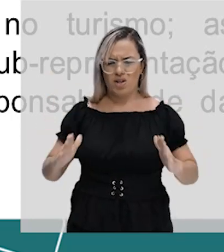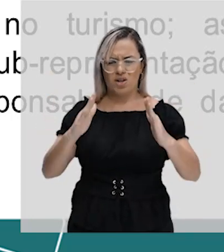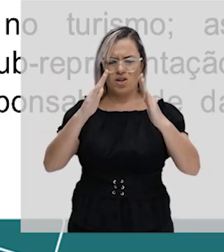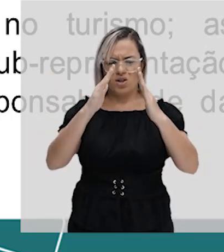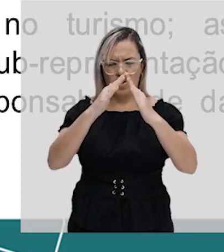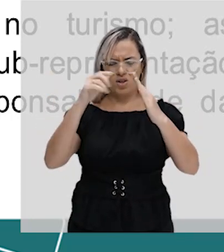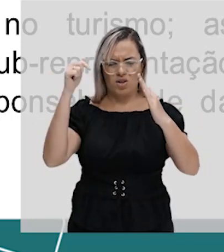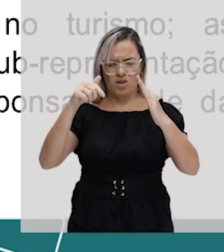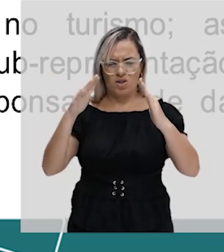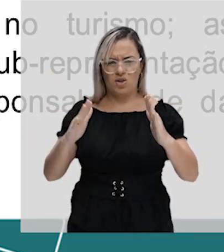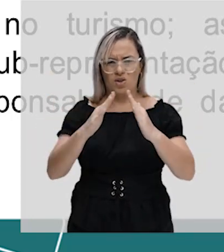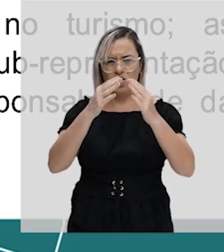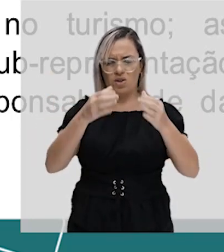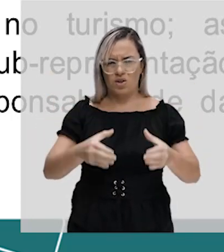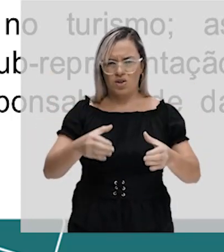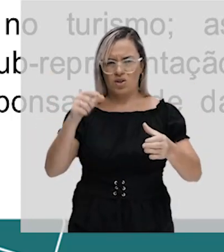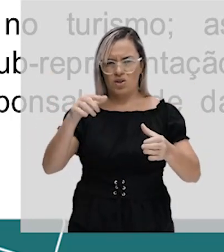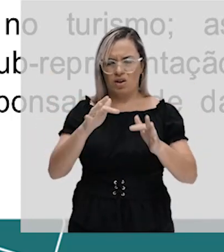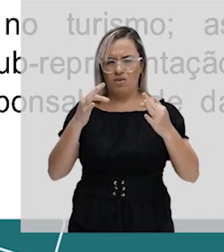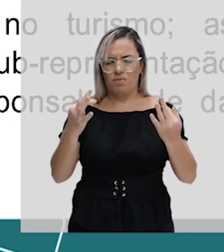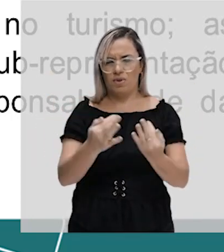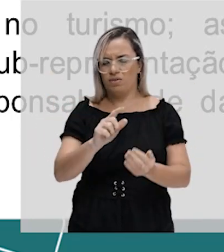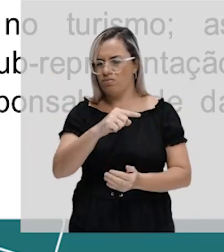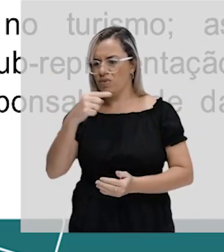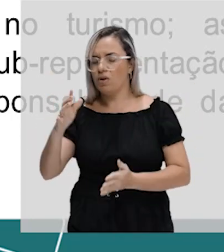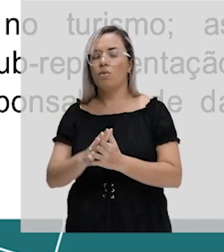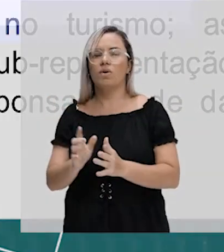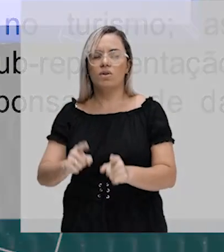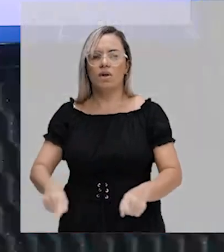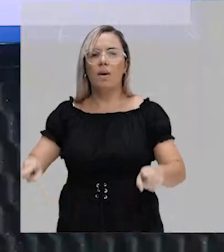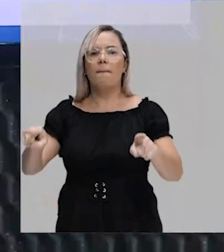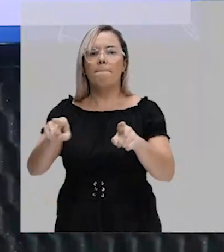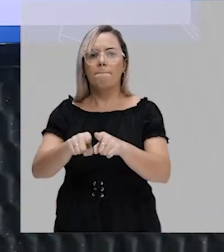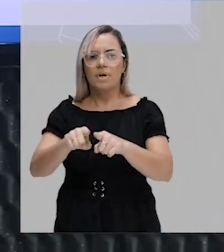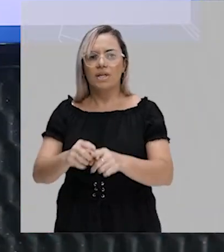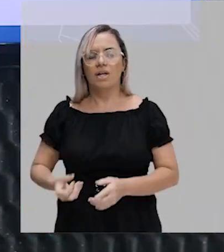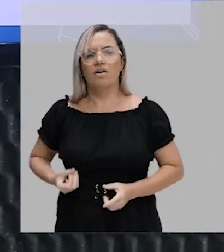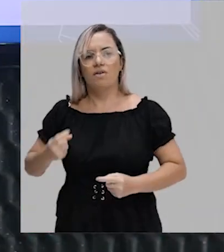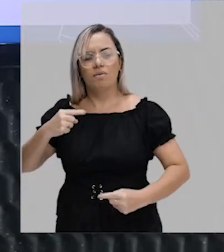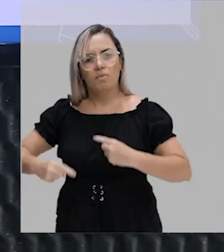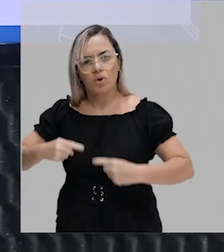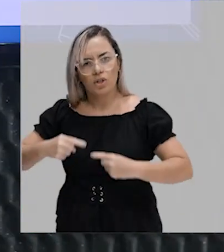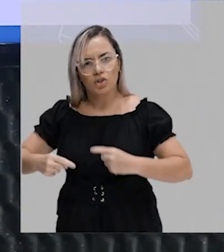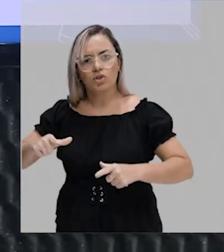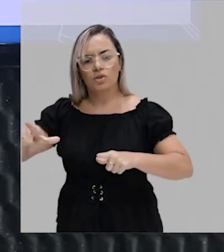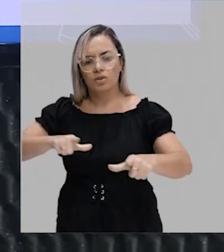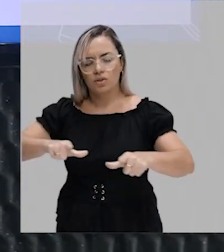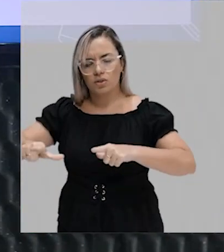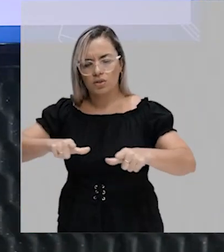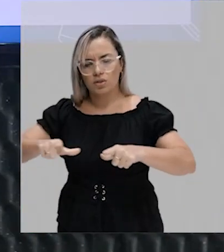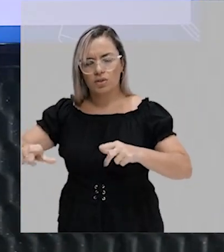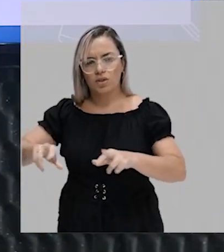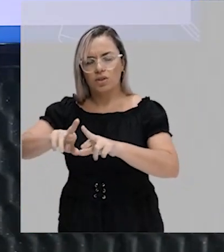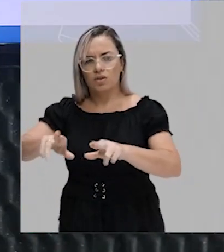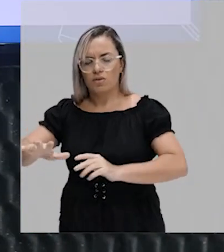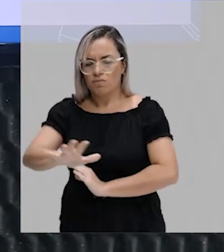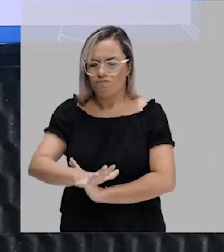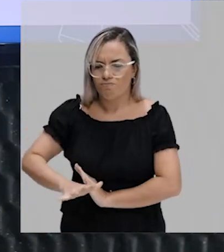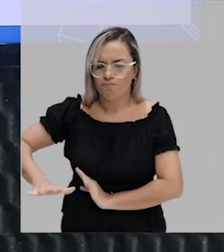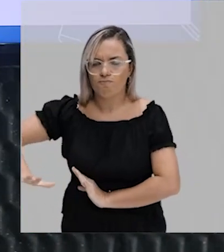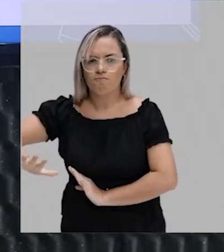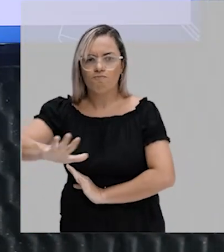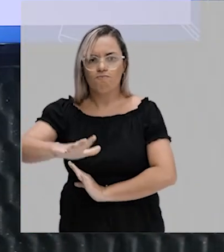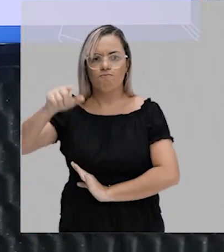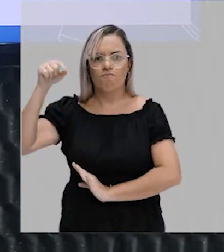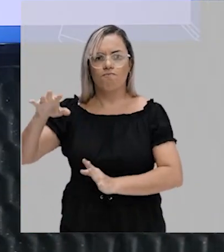mas também no espaço da vida política, no espaço do mercado de trabalho, ou seja, nos diferentes ambientes e